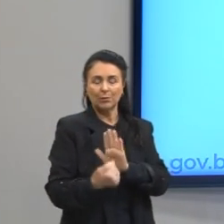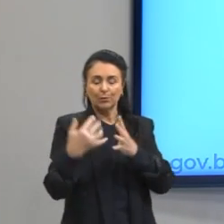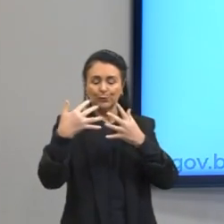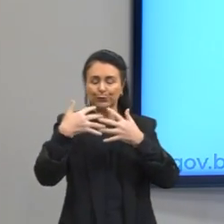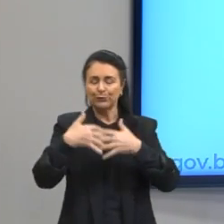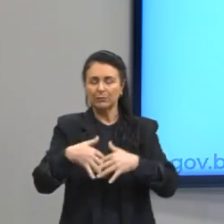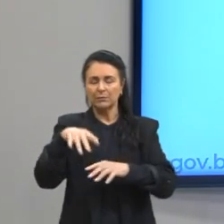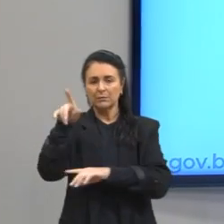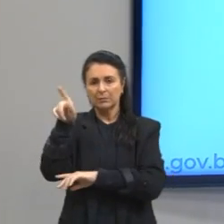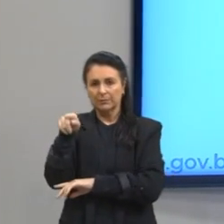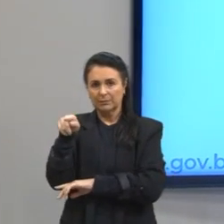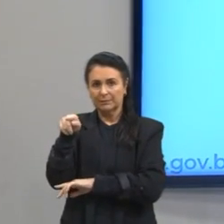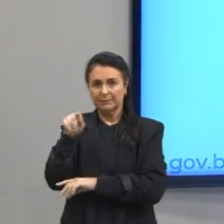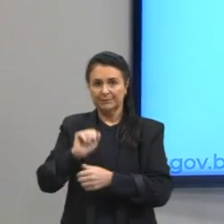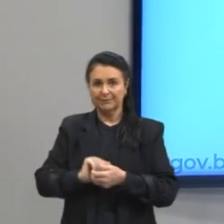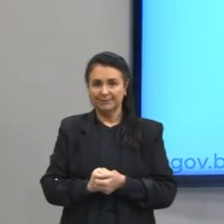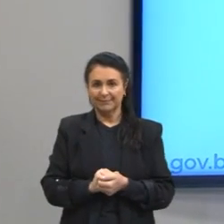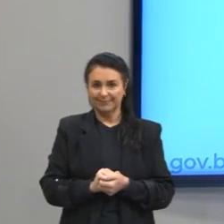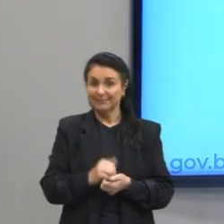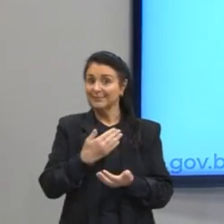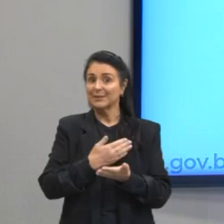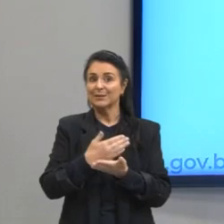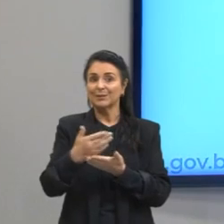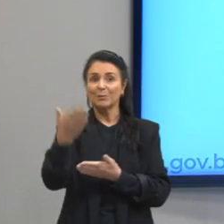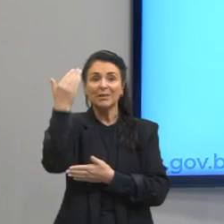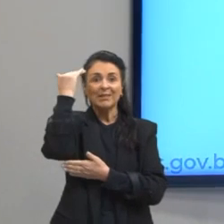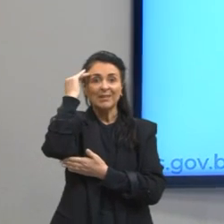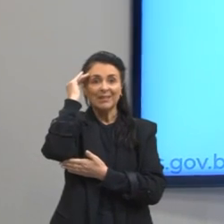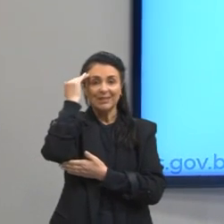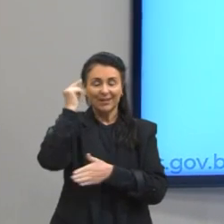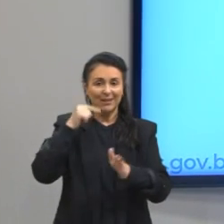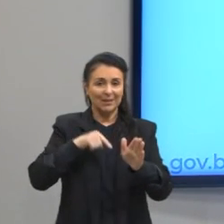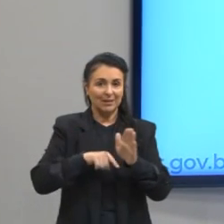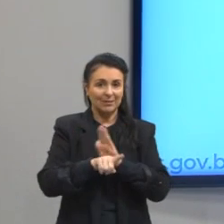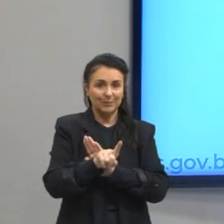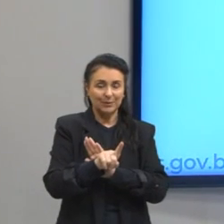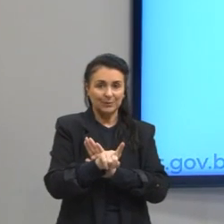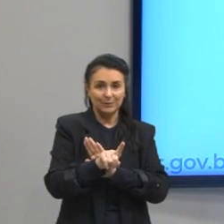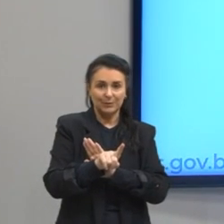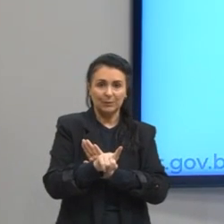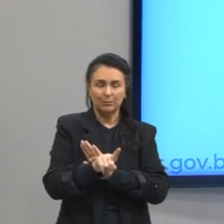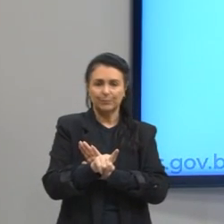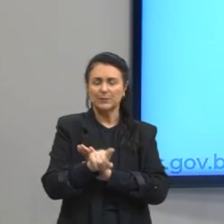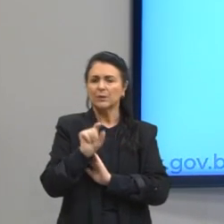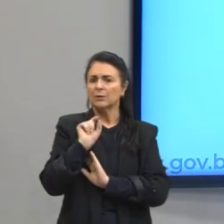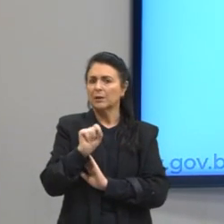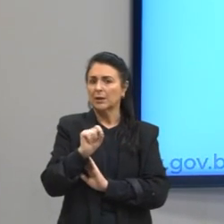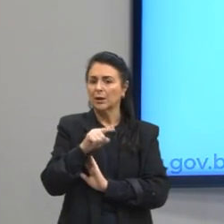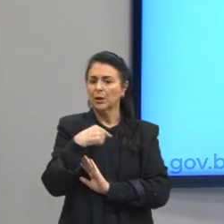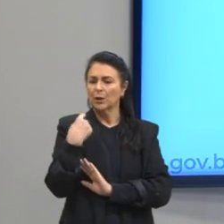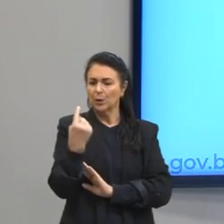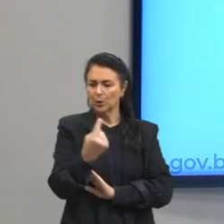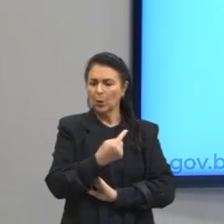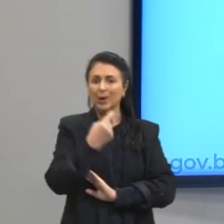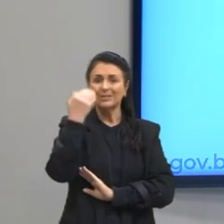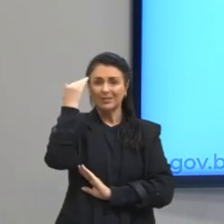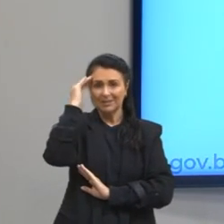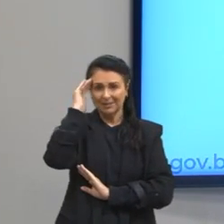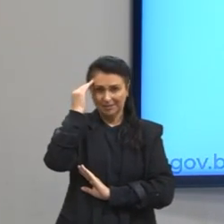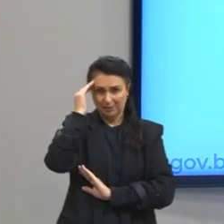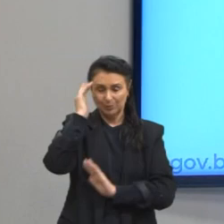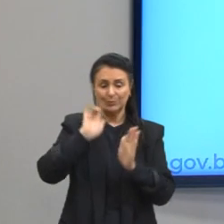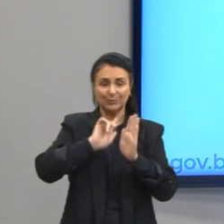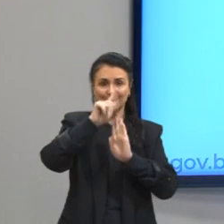é... Vamos começar entendendo a questão. A questão aqui está nos dizendo que a gente entende um gênero